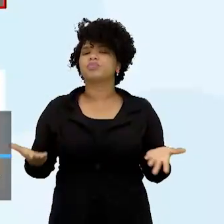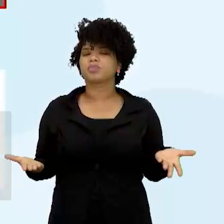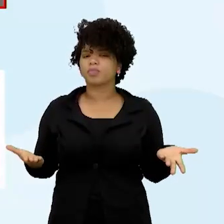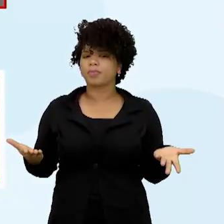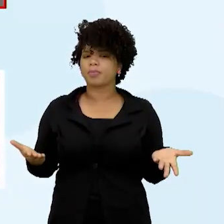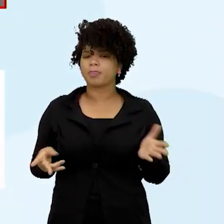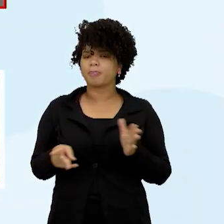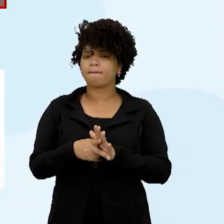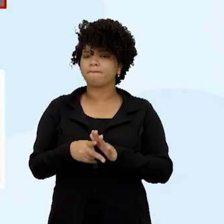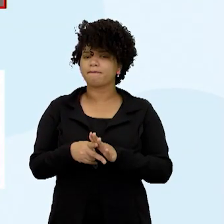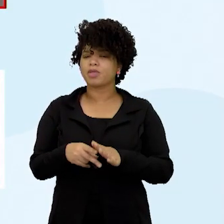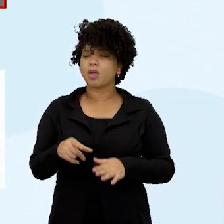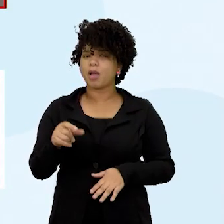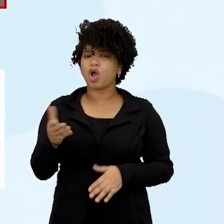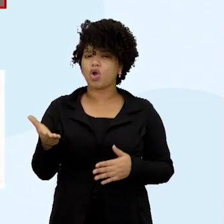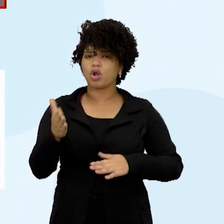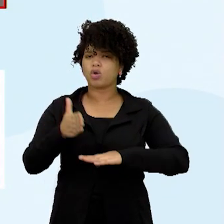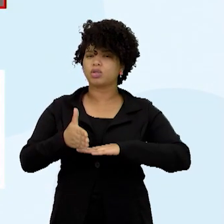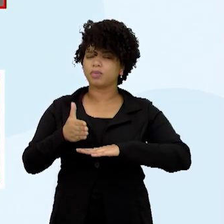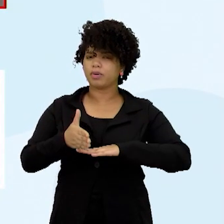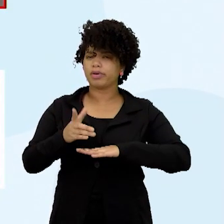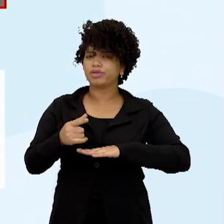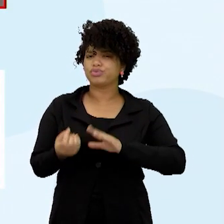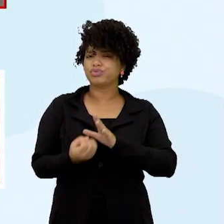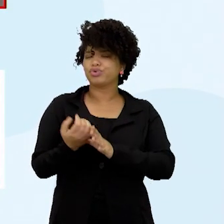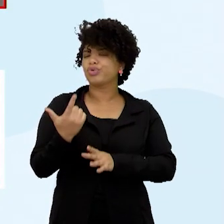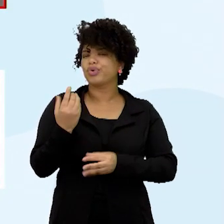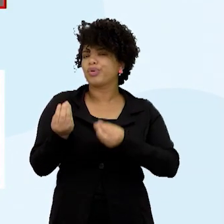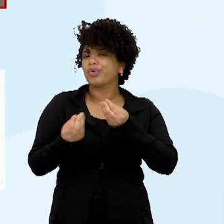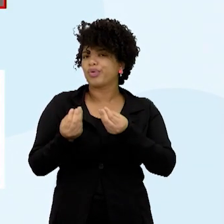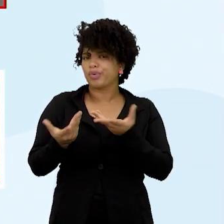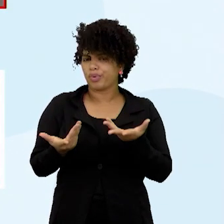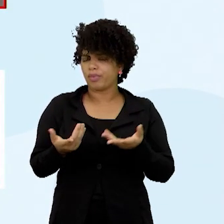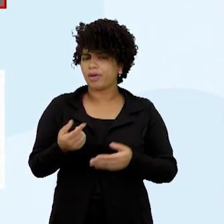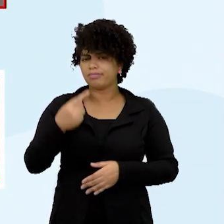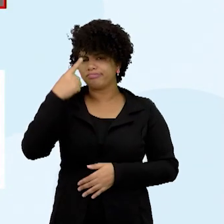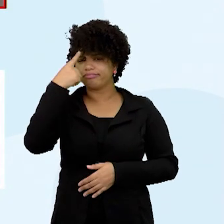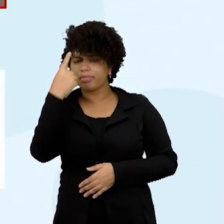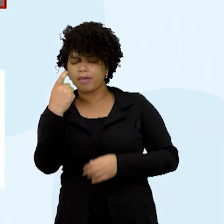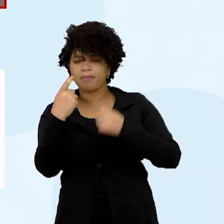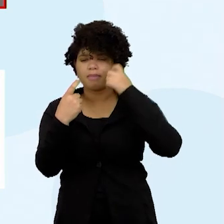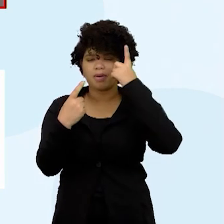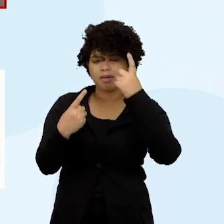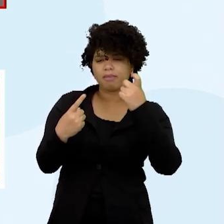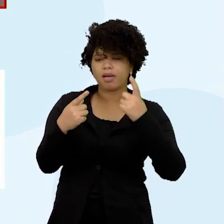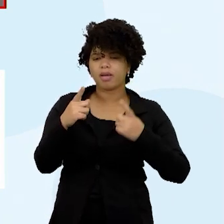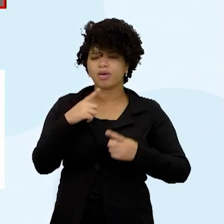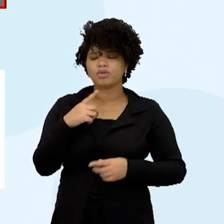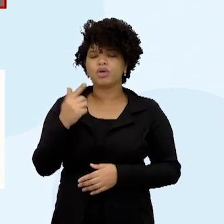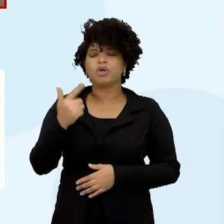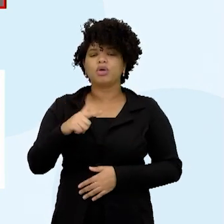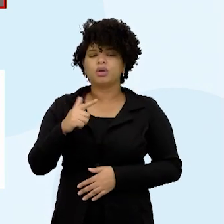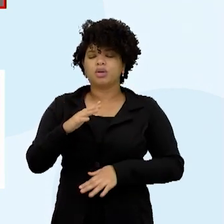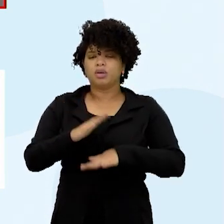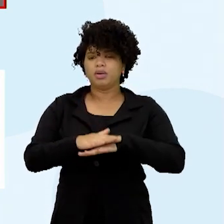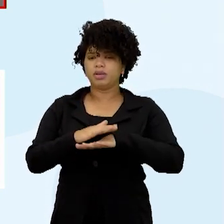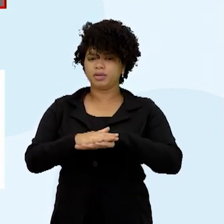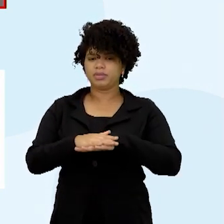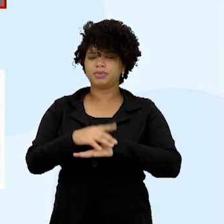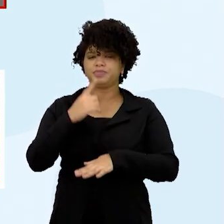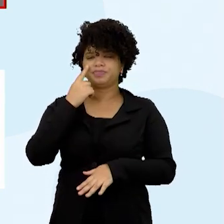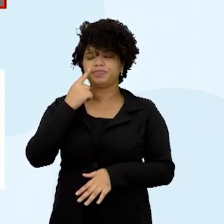China contemporânea. E essa questão ideológica, ela passa de novo na